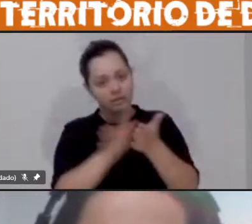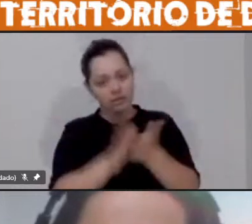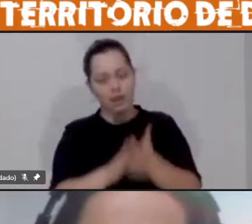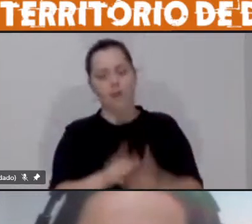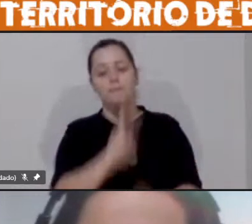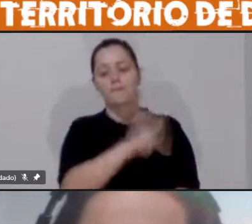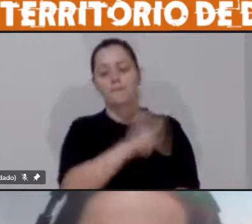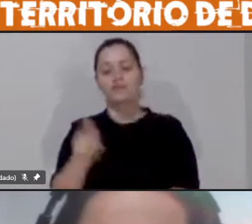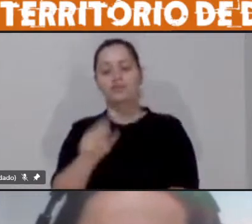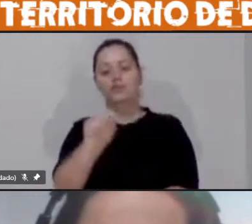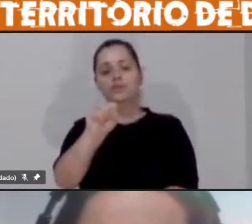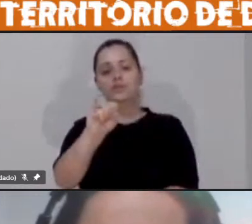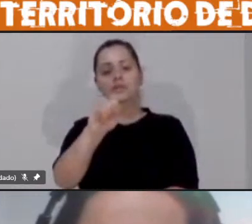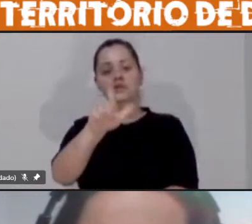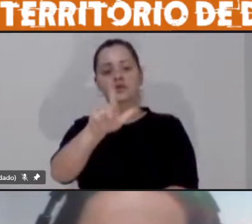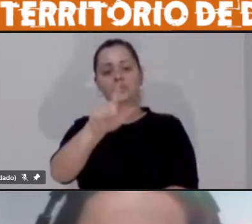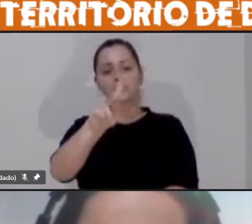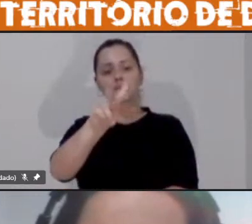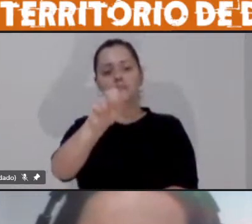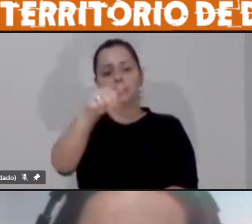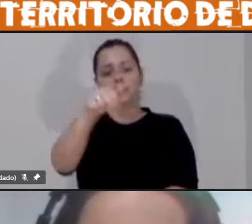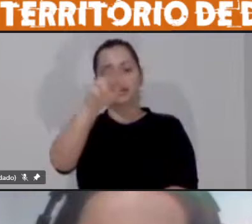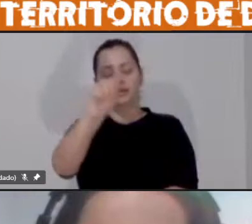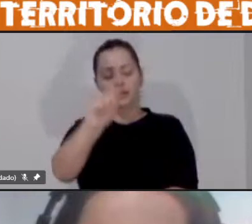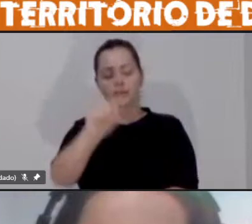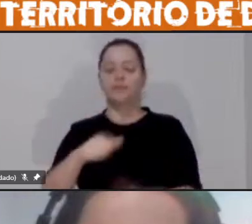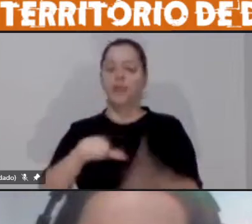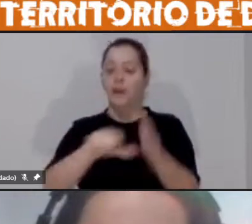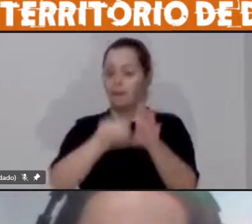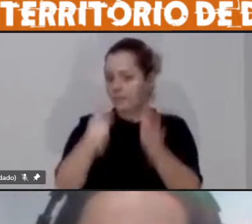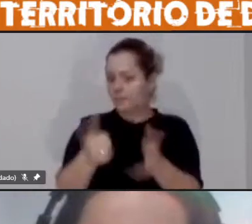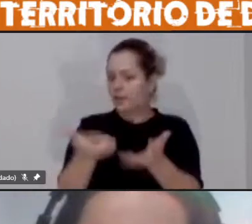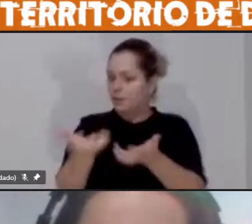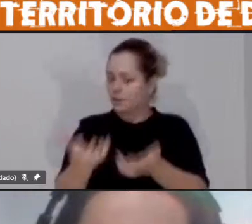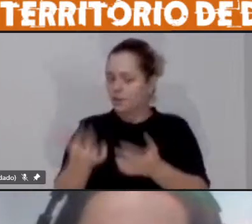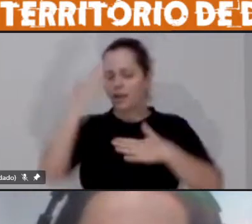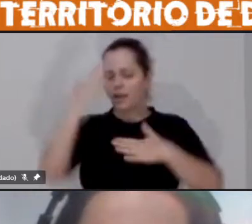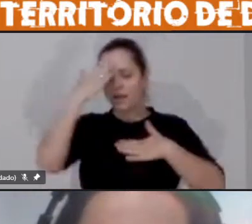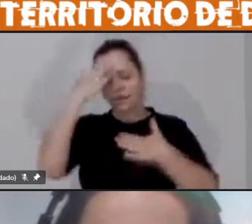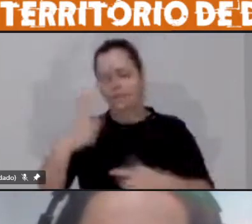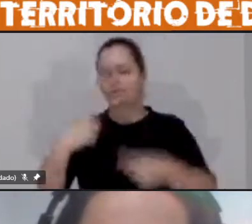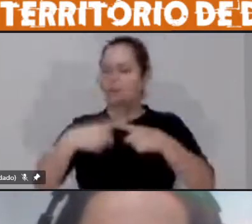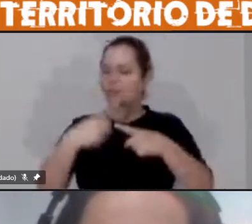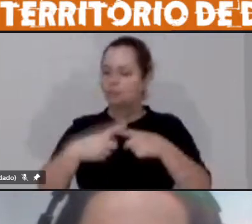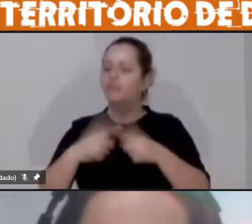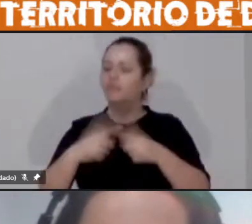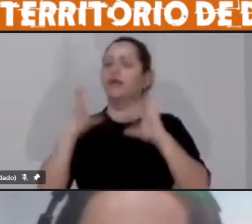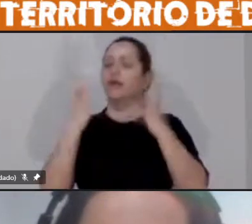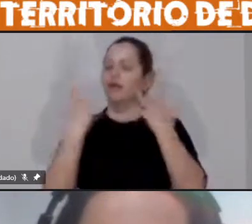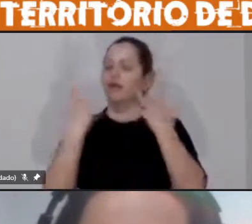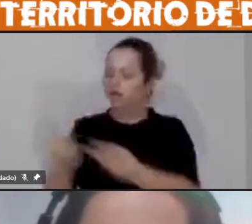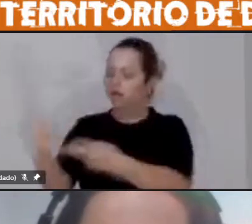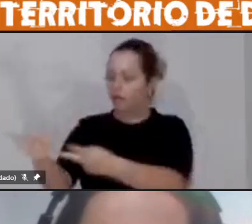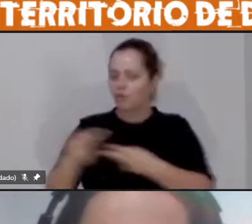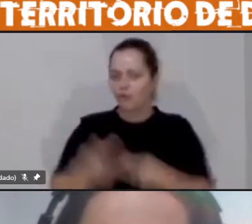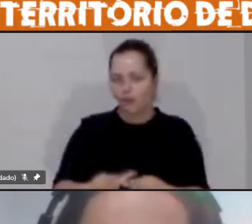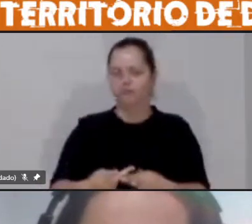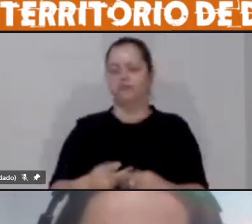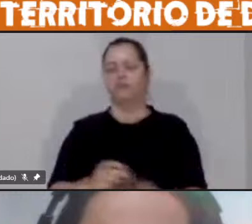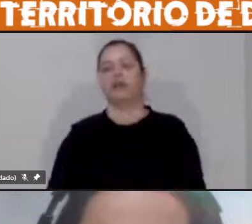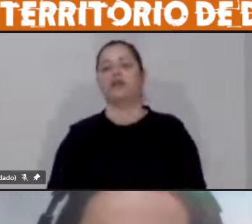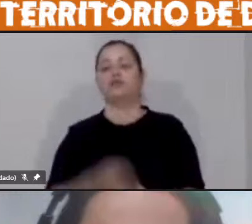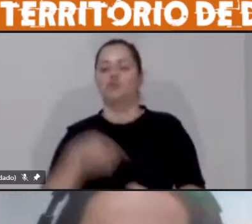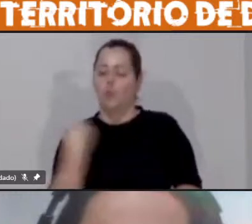a professora Silvana. Professora Silvana, primeiramente, eu quero agradecer muito o aceite pelo convite. A tua presença aqui engrandece nosso